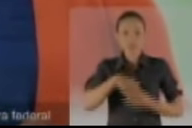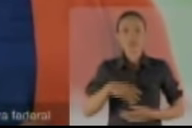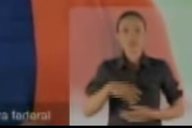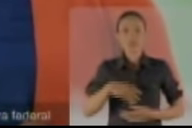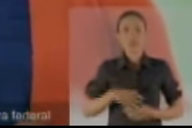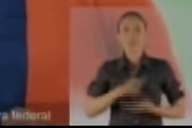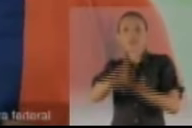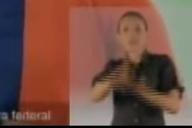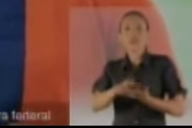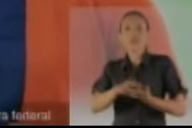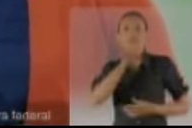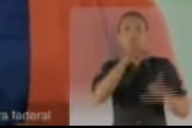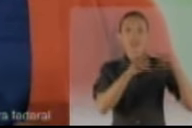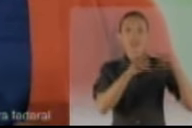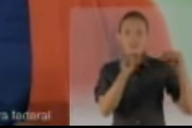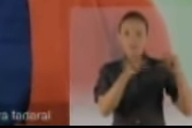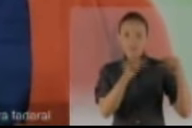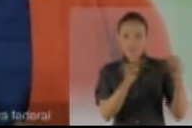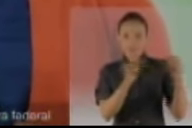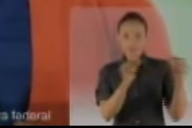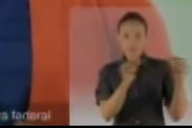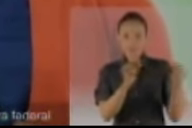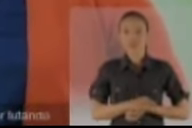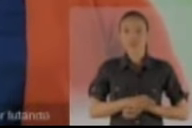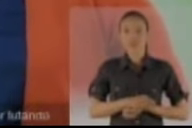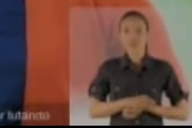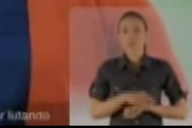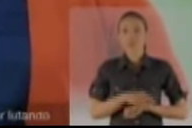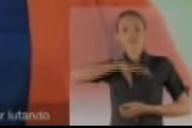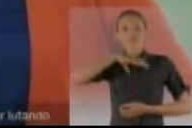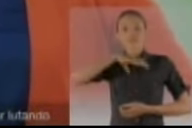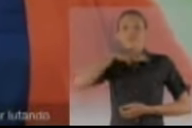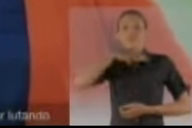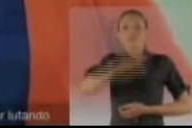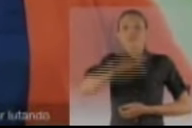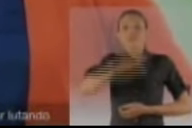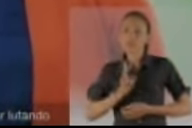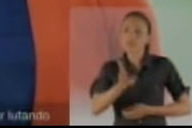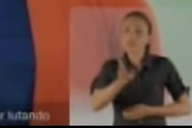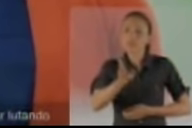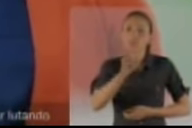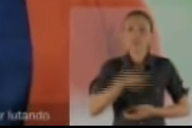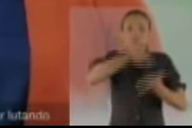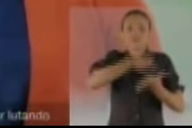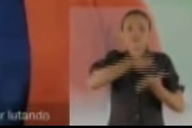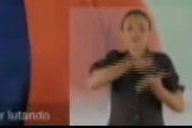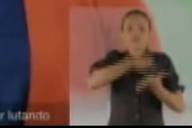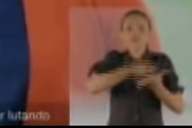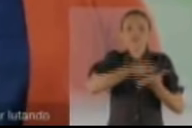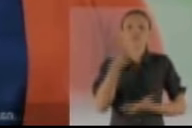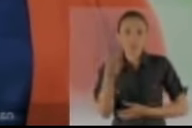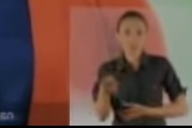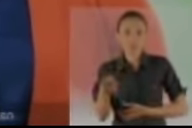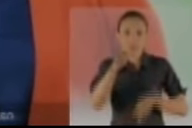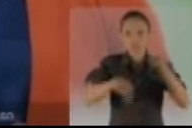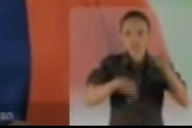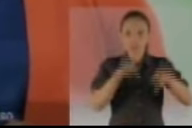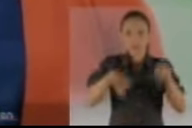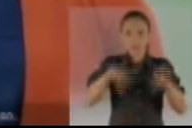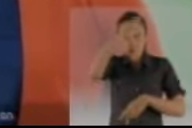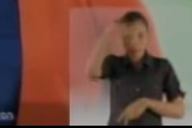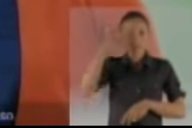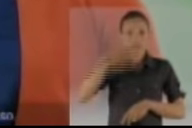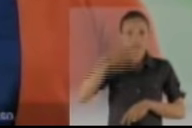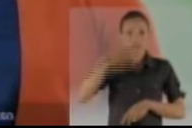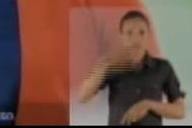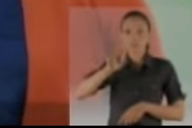voto para ser a sua voz na Câmara Federal. Tenho mãos limpas e coragem para continuar lutando pelos interesses do povo de